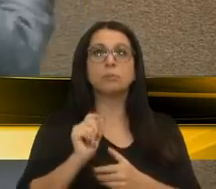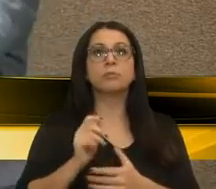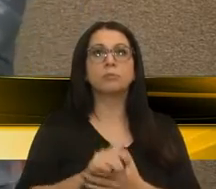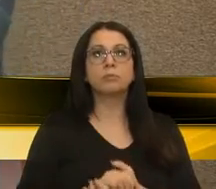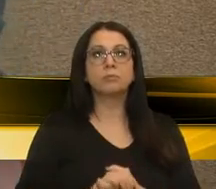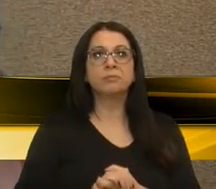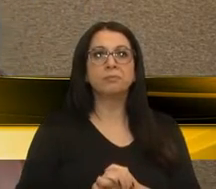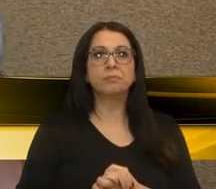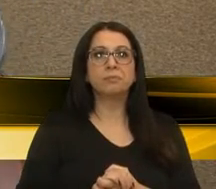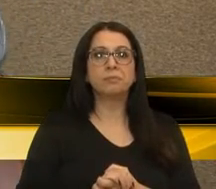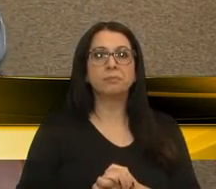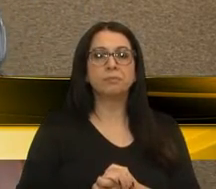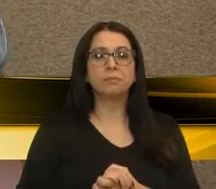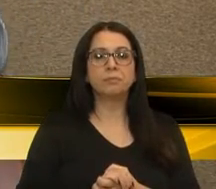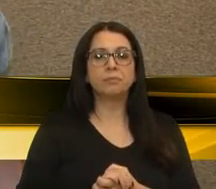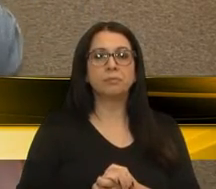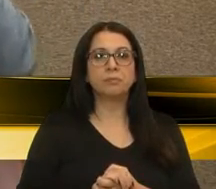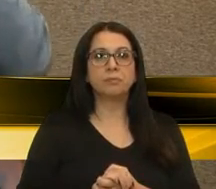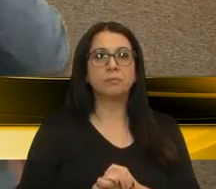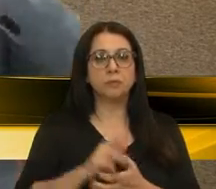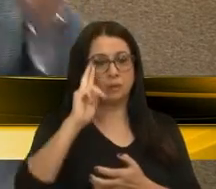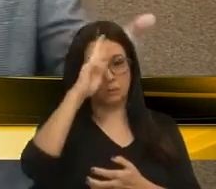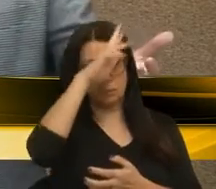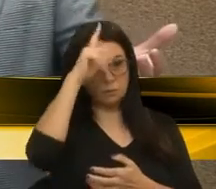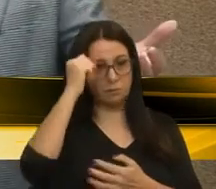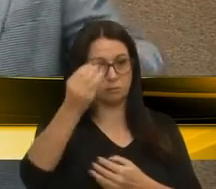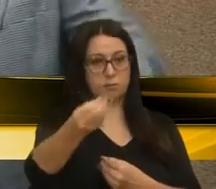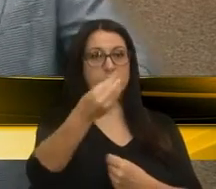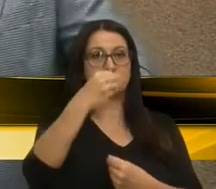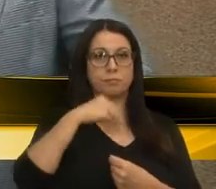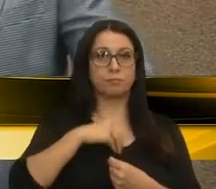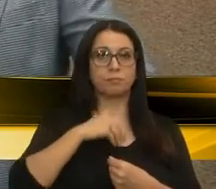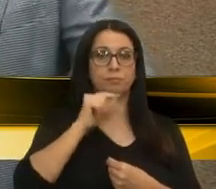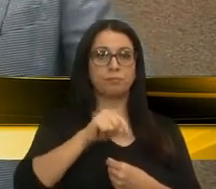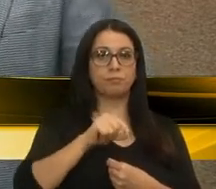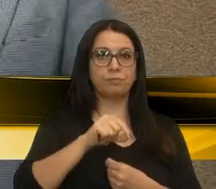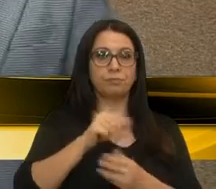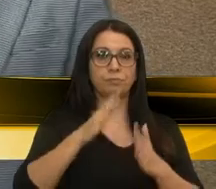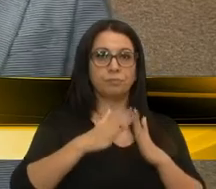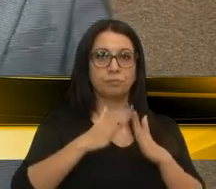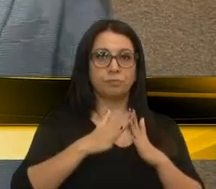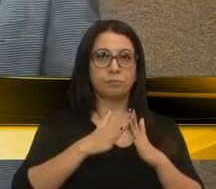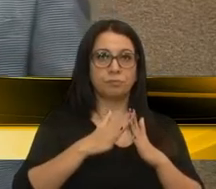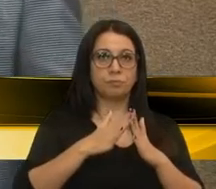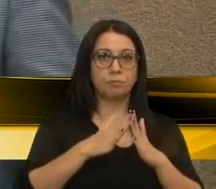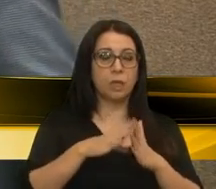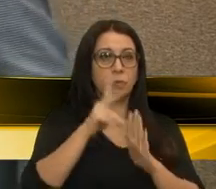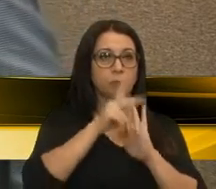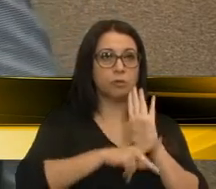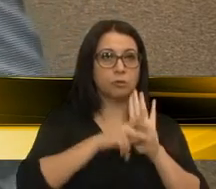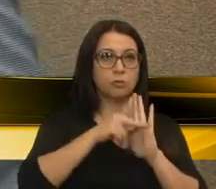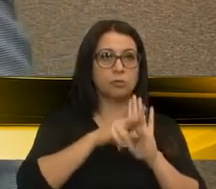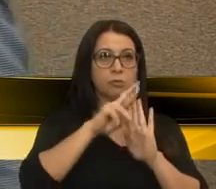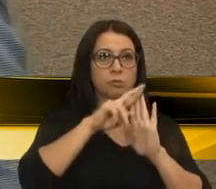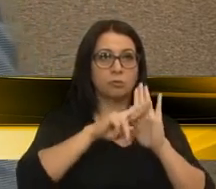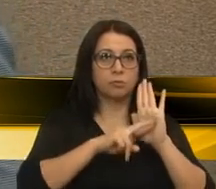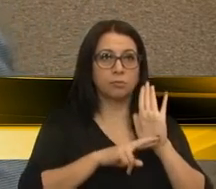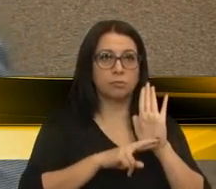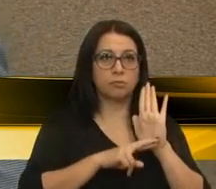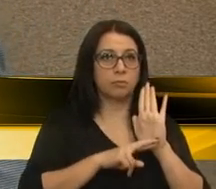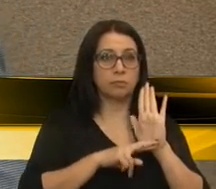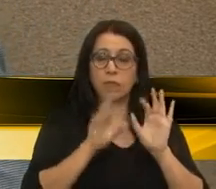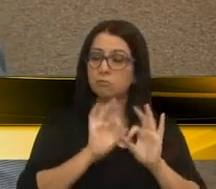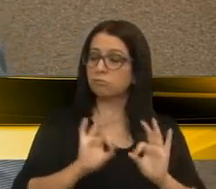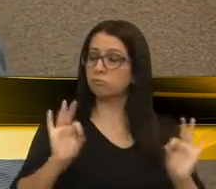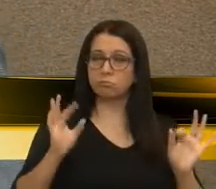esse prefeito nos encaminhe aqui, a esta casa, um projeto de regulamentação que é tão